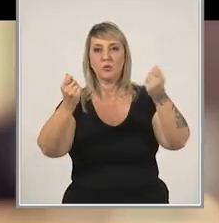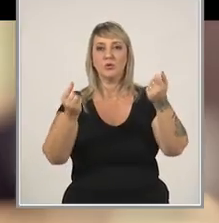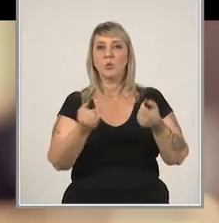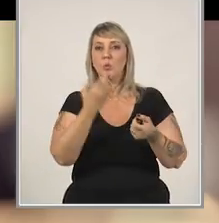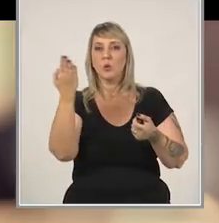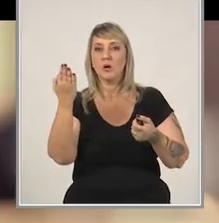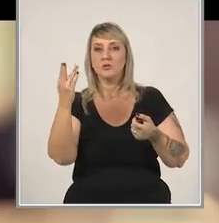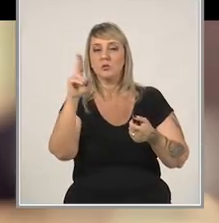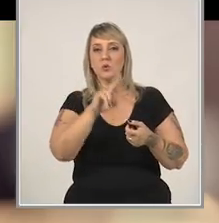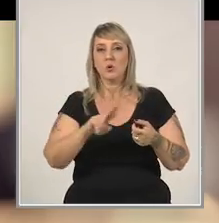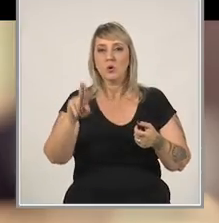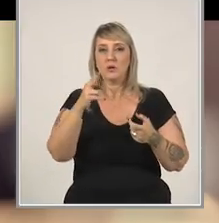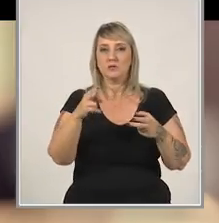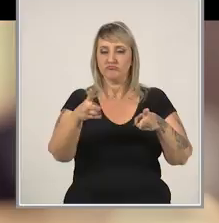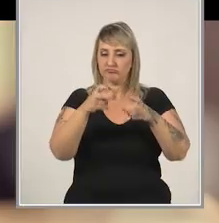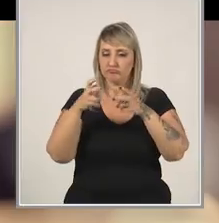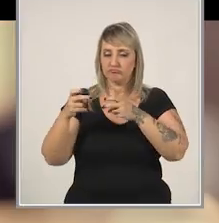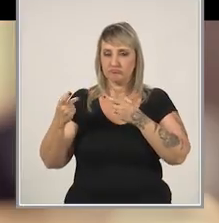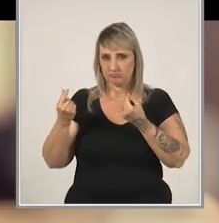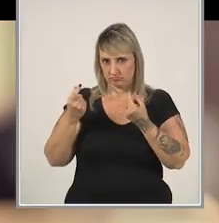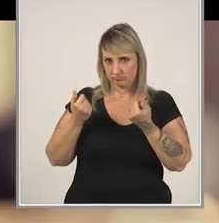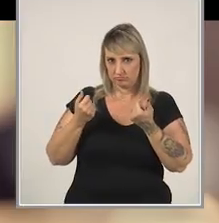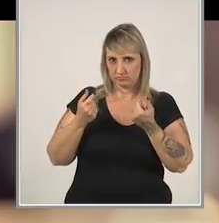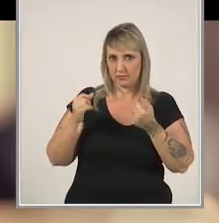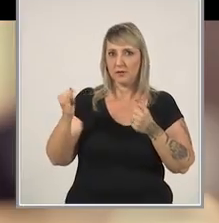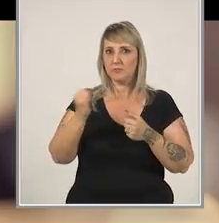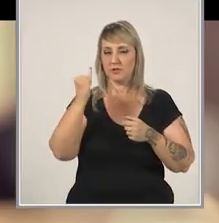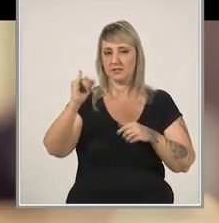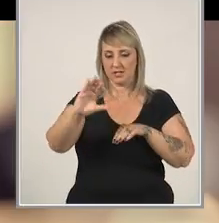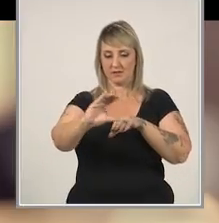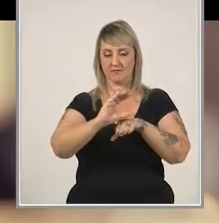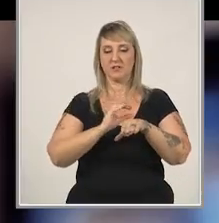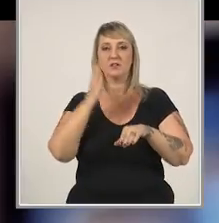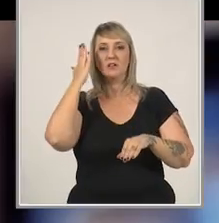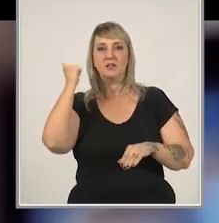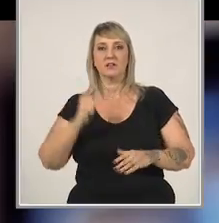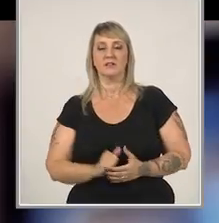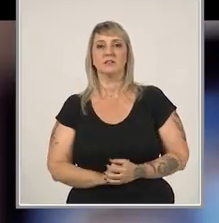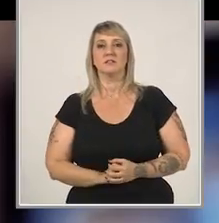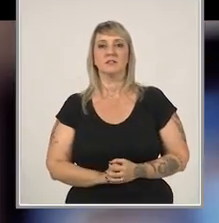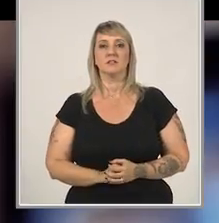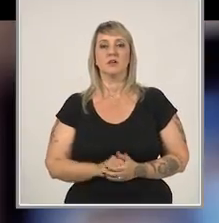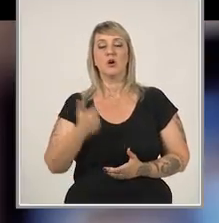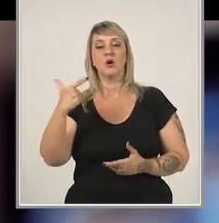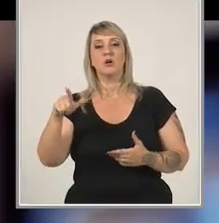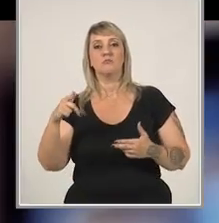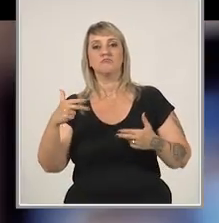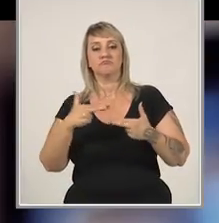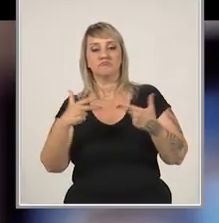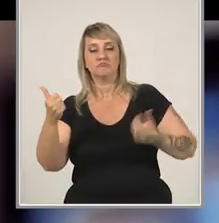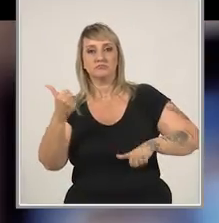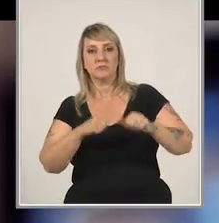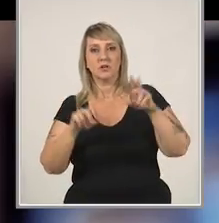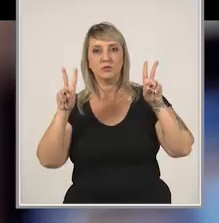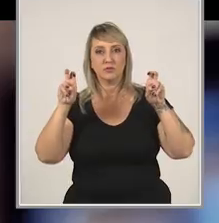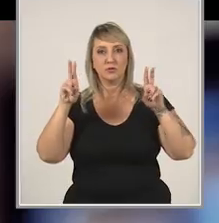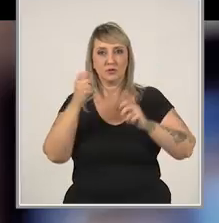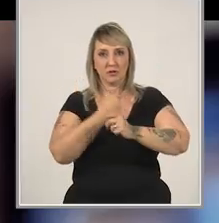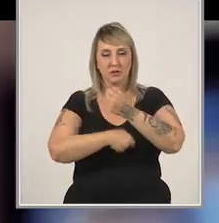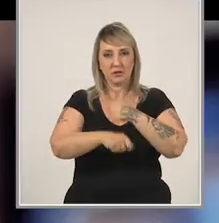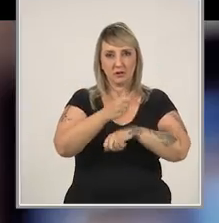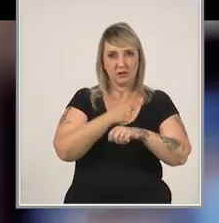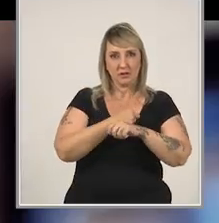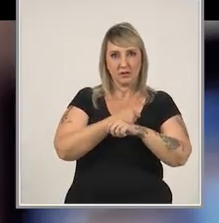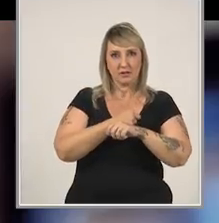custos, quanto que essa empresa consome de recurso é importante o investidor ter em mãos. Um outro ponto que os investidores analisam é sobre o negócio.